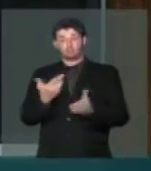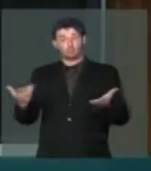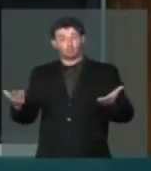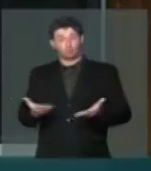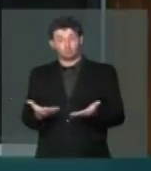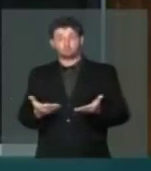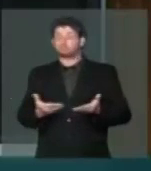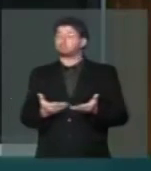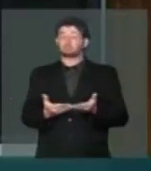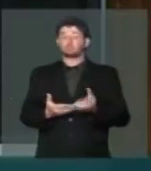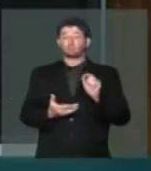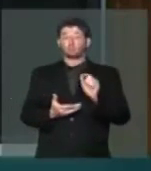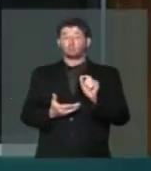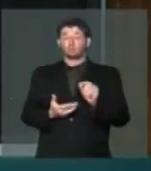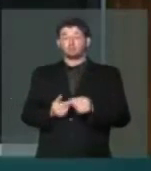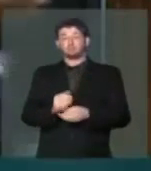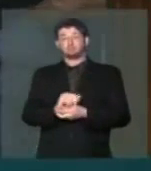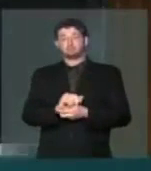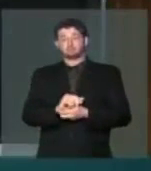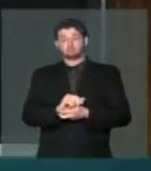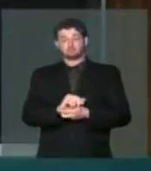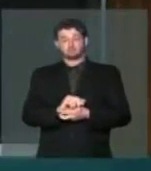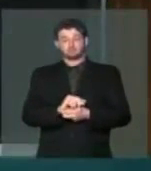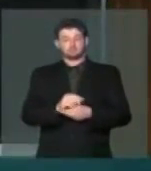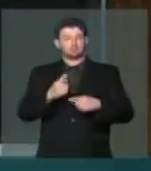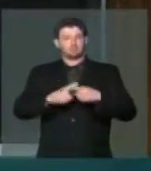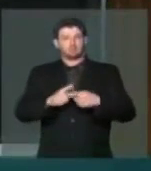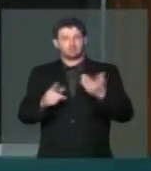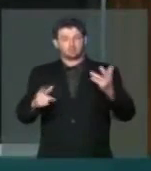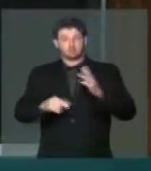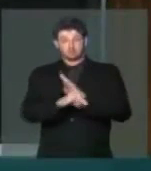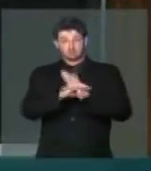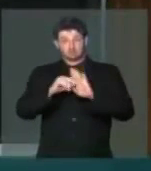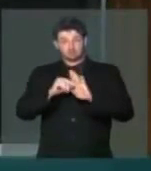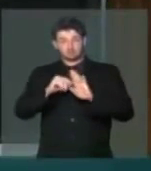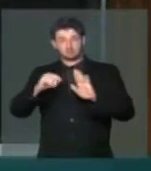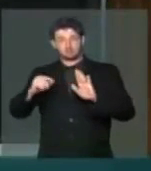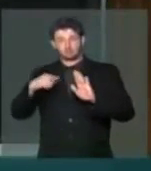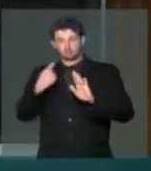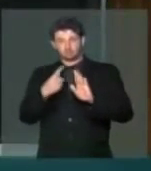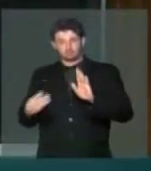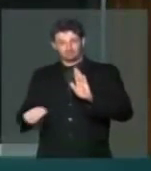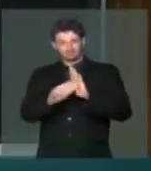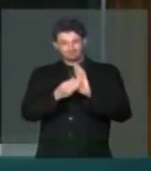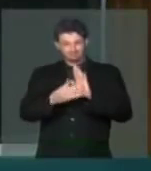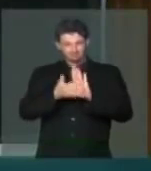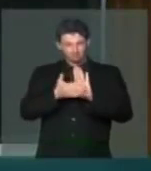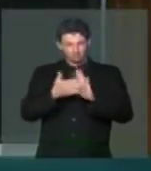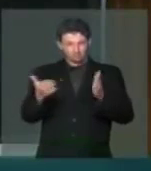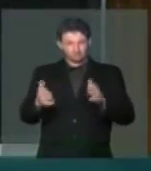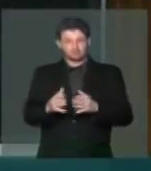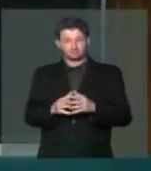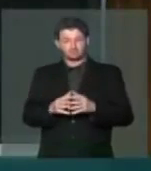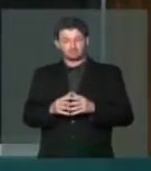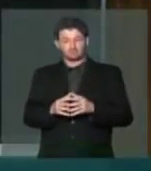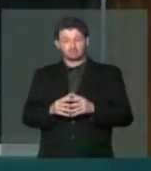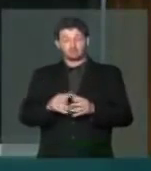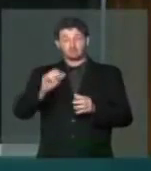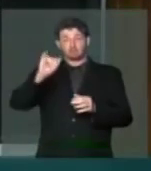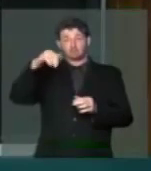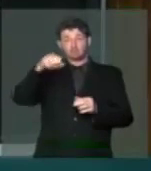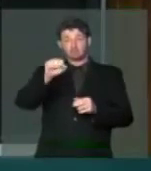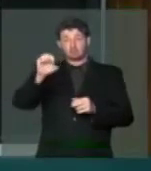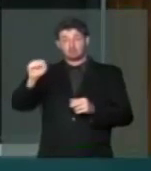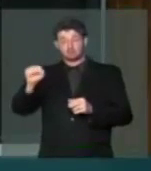traria, já que tem um inciso na nossa proposta, onde o INSS,